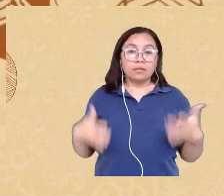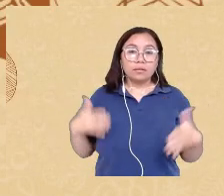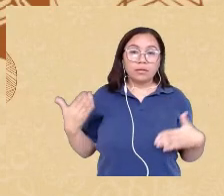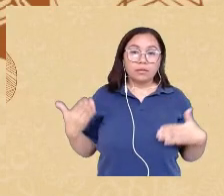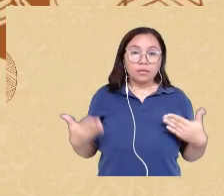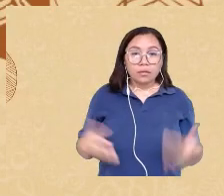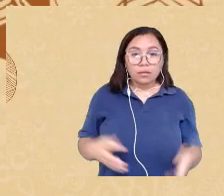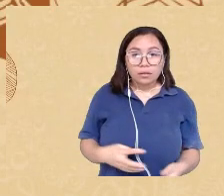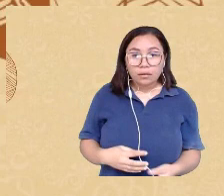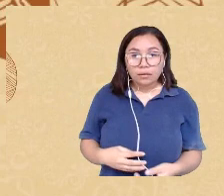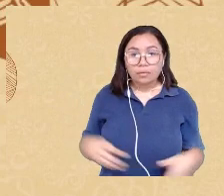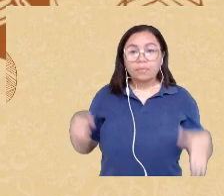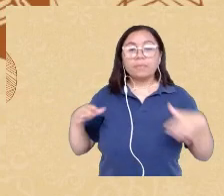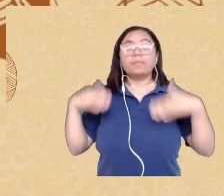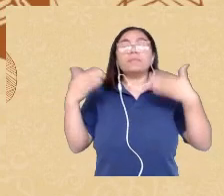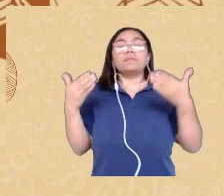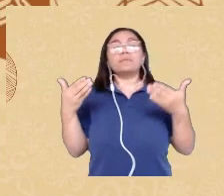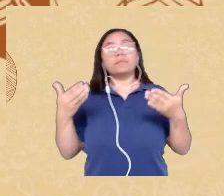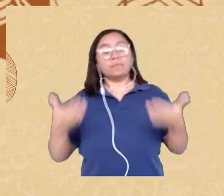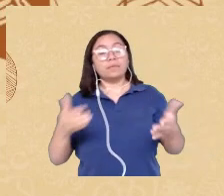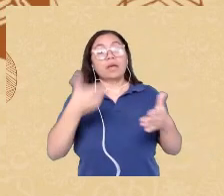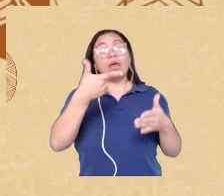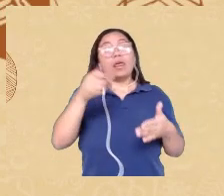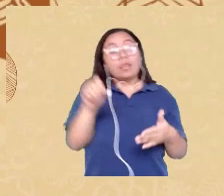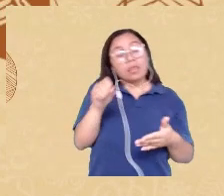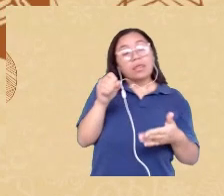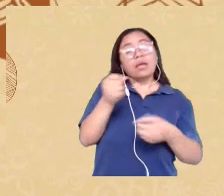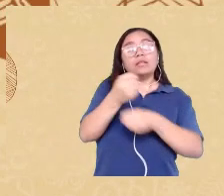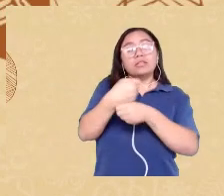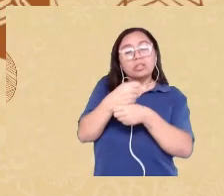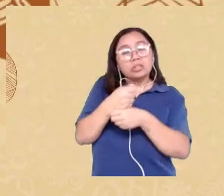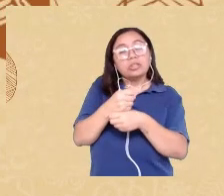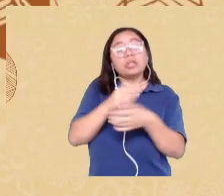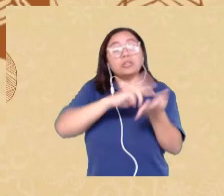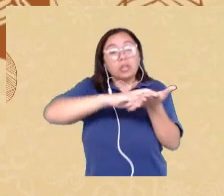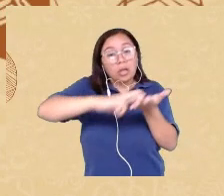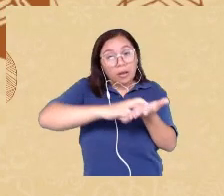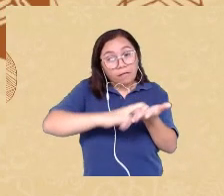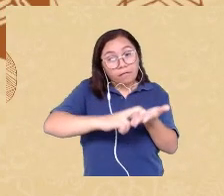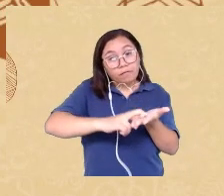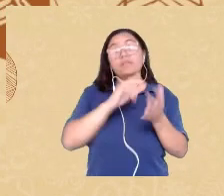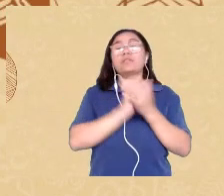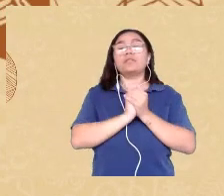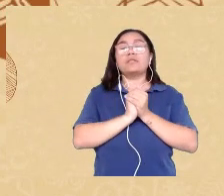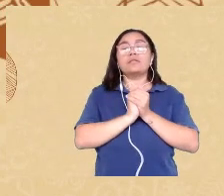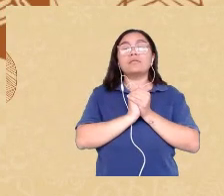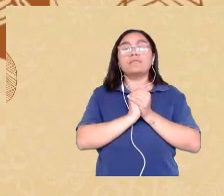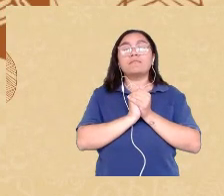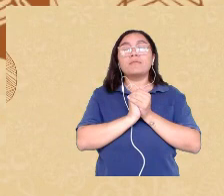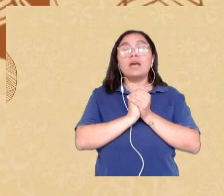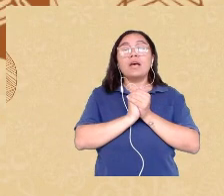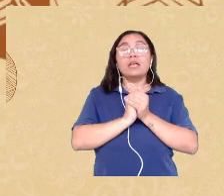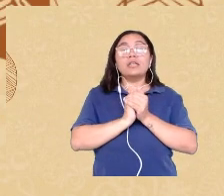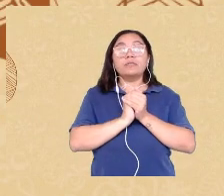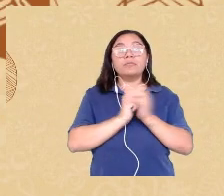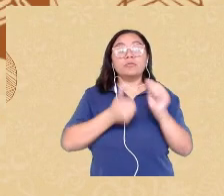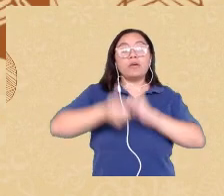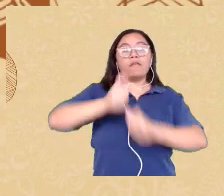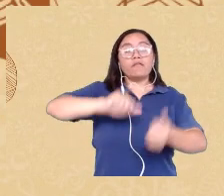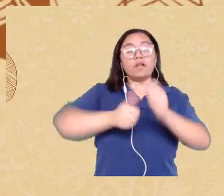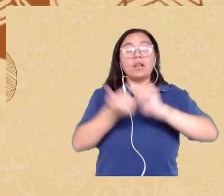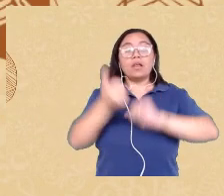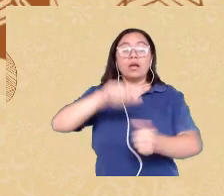desses 10 anos de publicação da revista avaliação psicológica e nós vamos ver aqui no centro